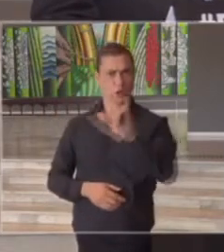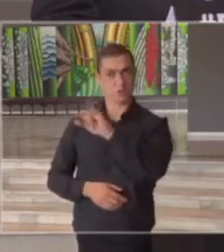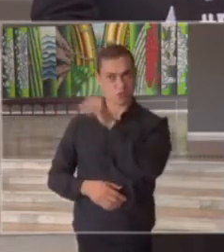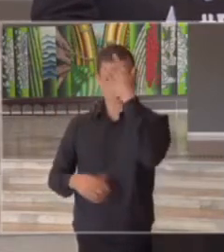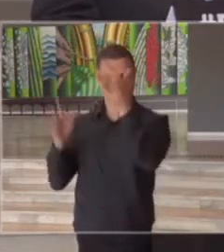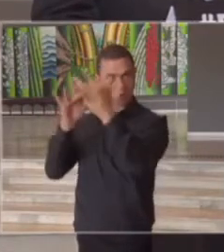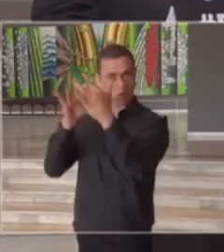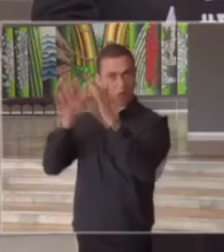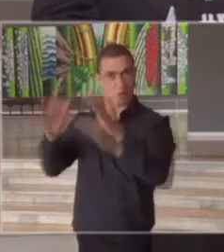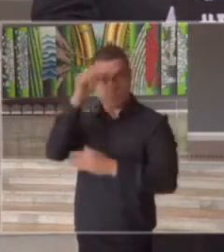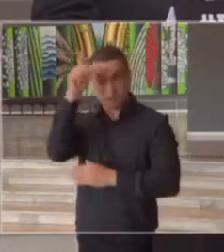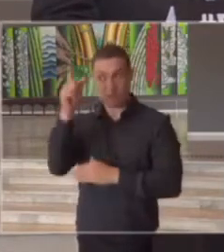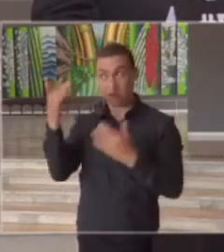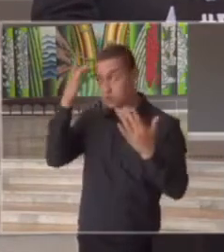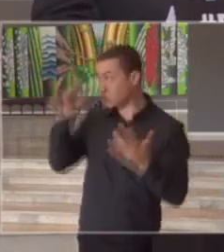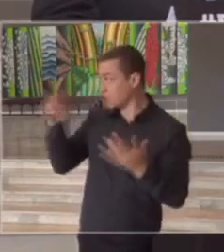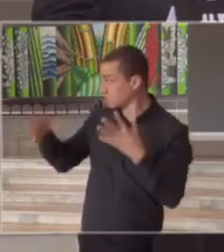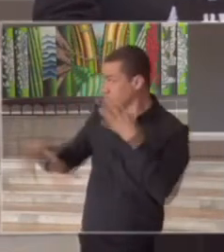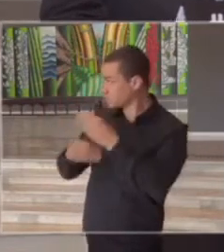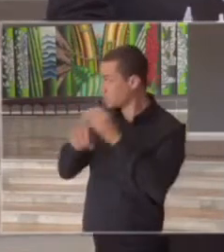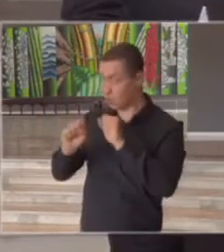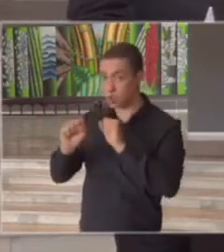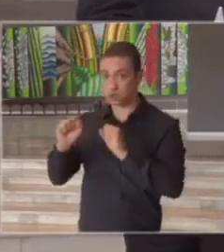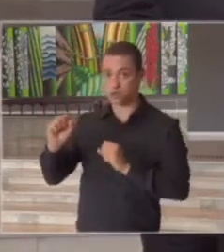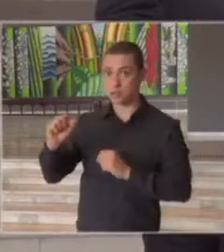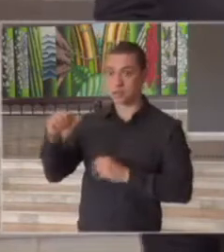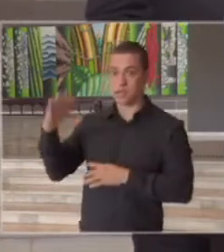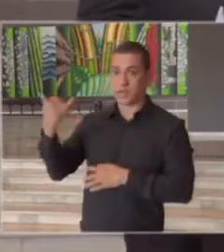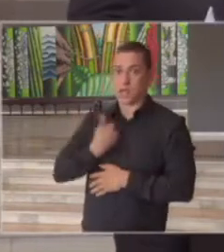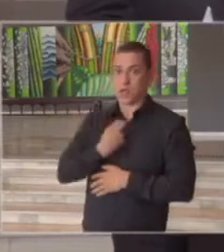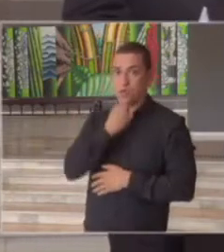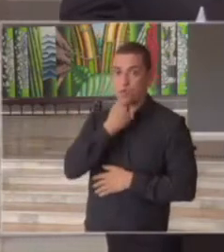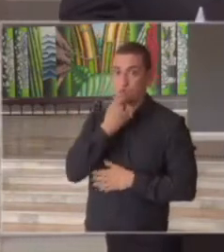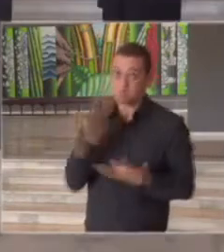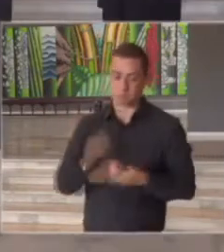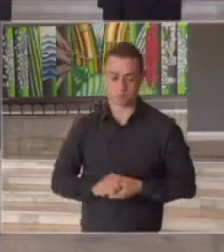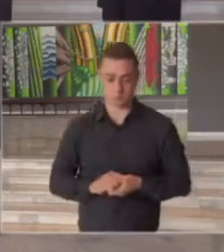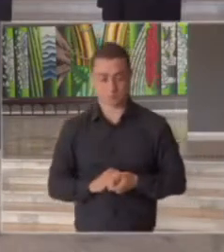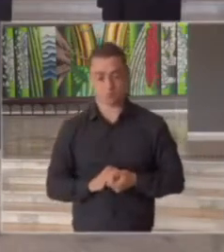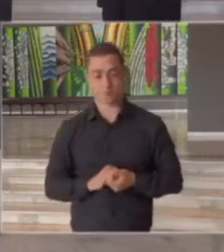notícia a mais que o comitê de saúde